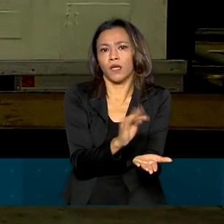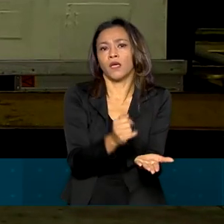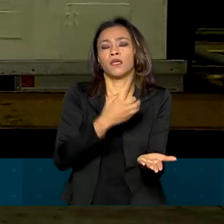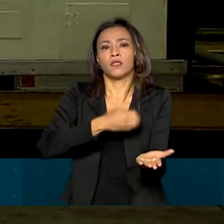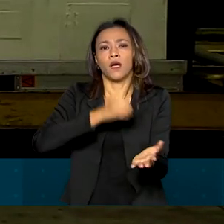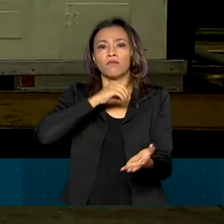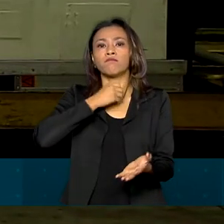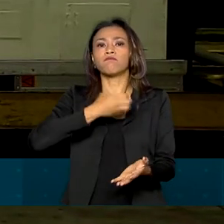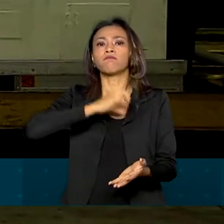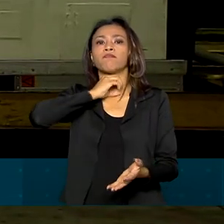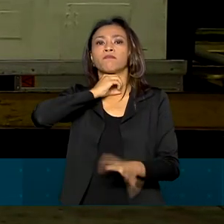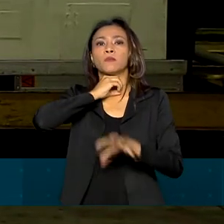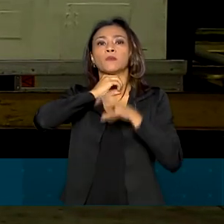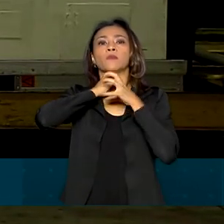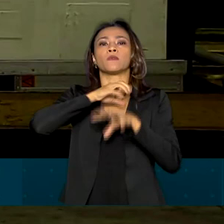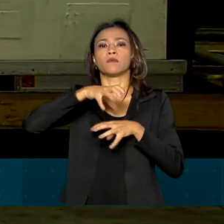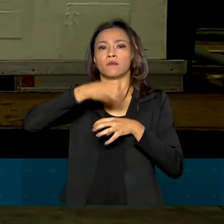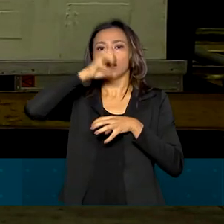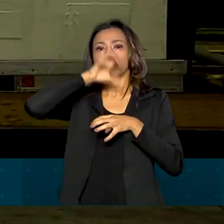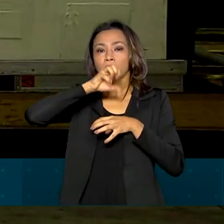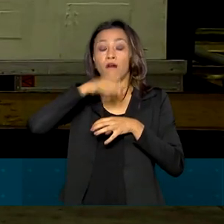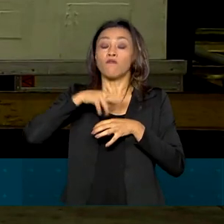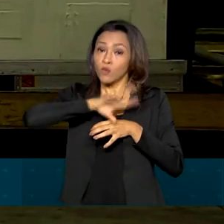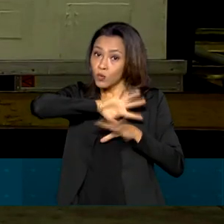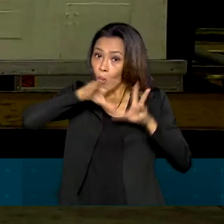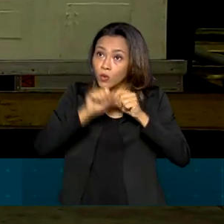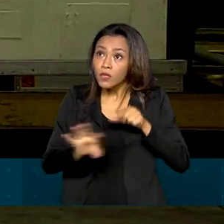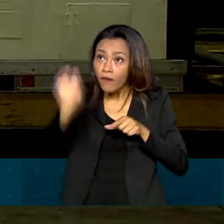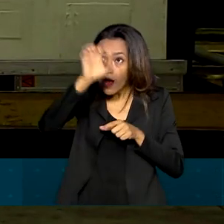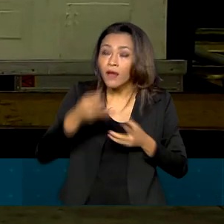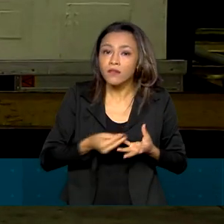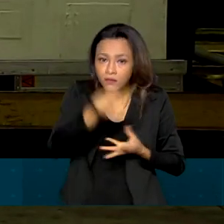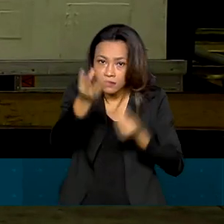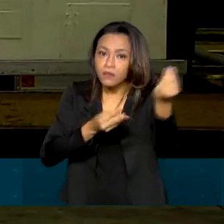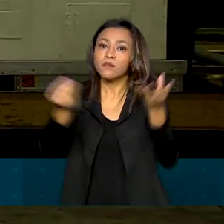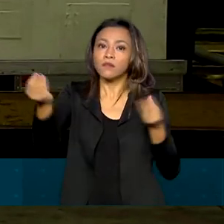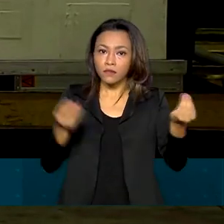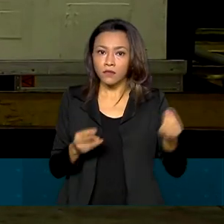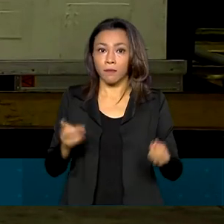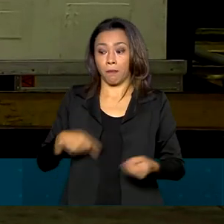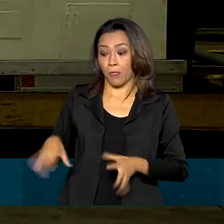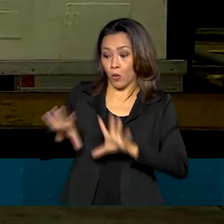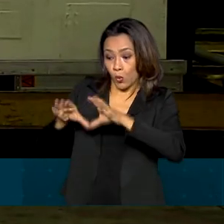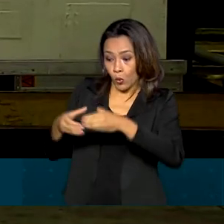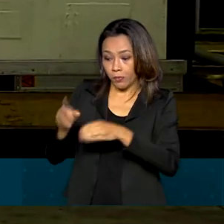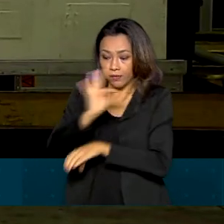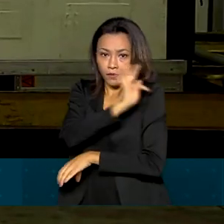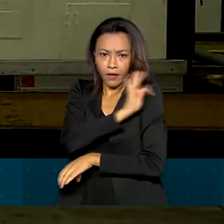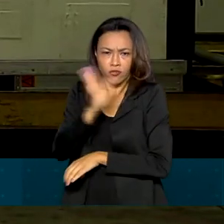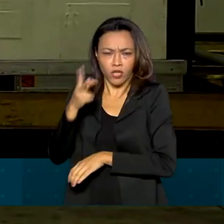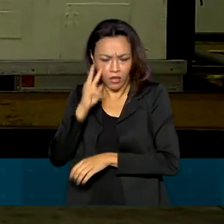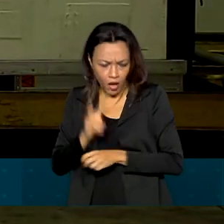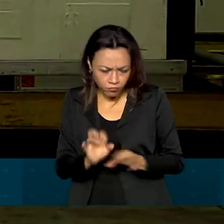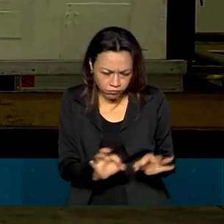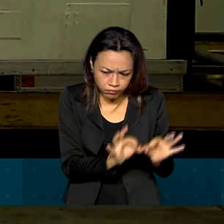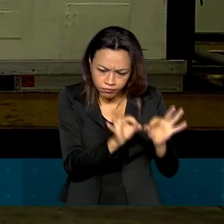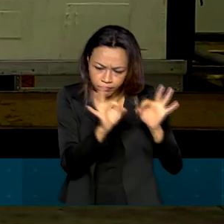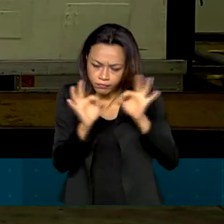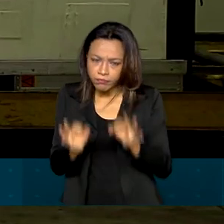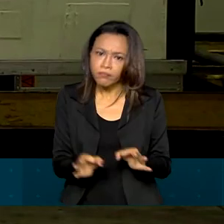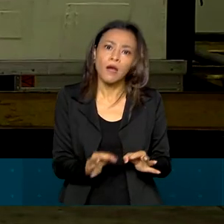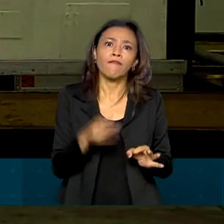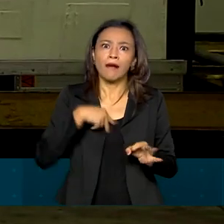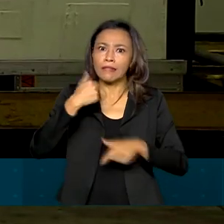Federal vão receber uma parcela desses medicamentos. Os técnicos do Ministério da Saúde já estão aqui e vão trabalhar